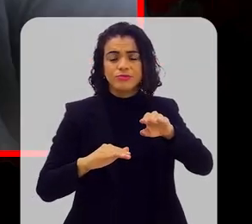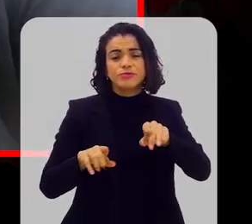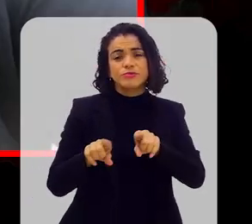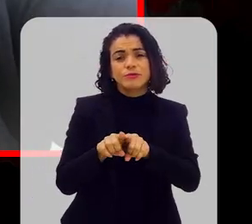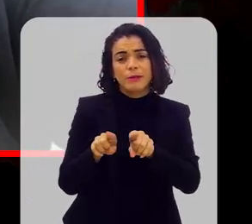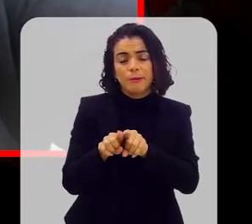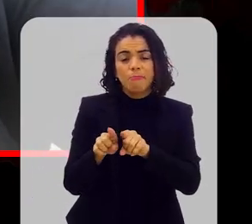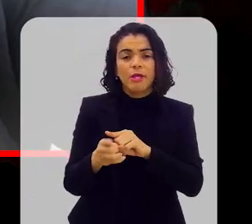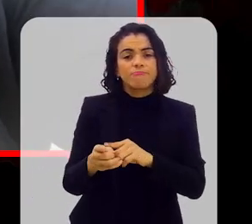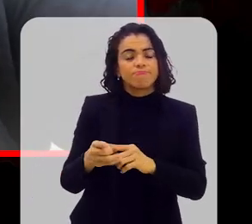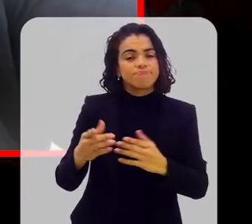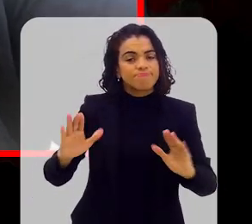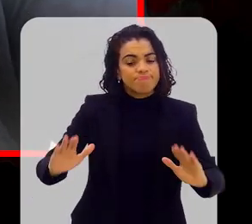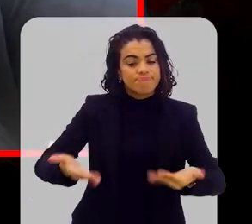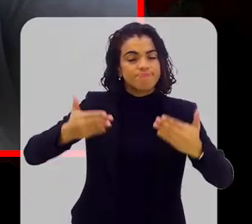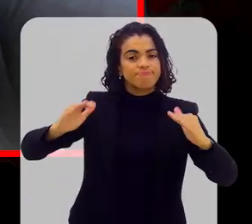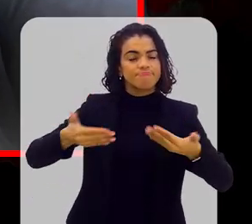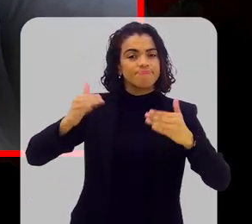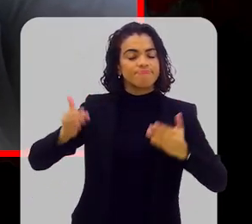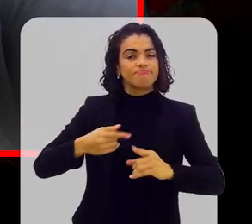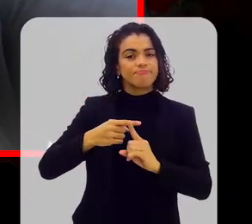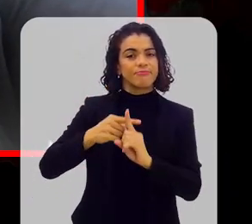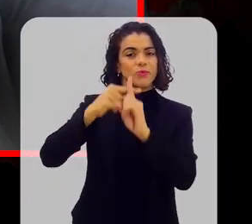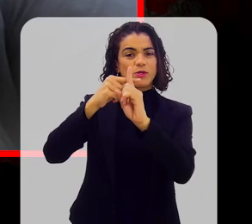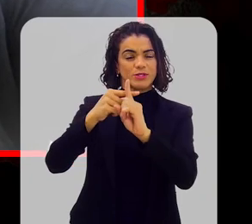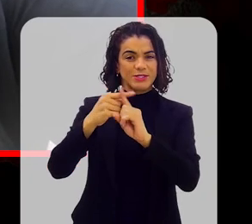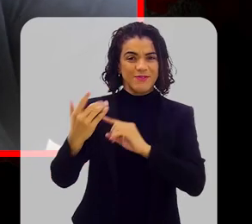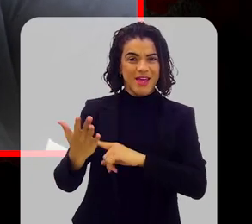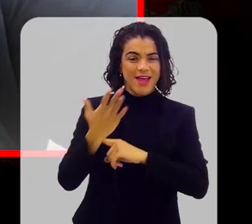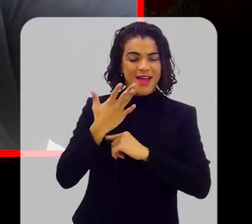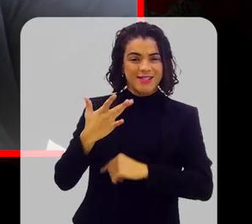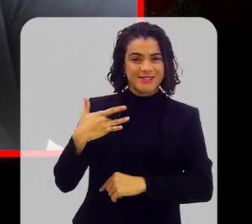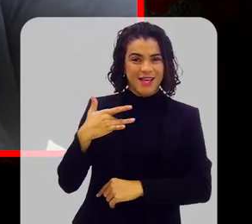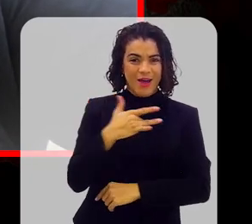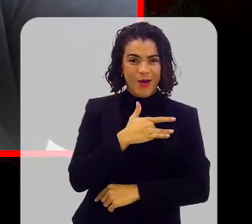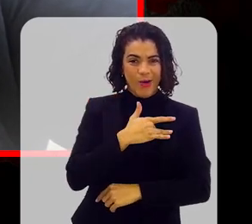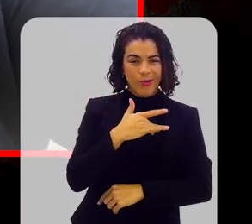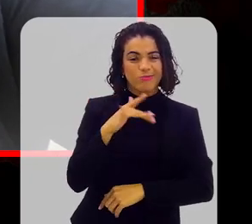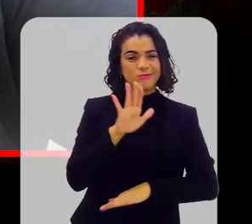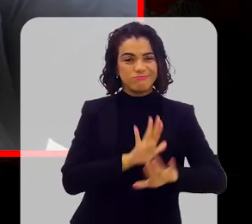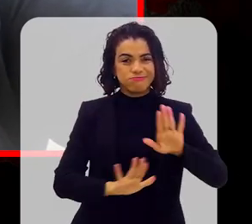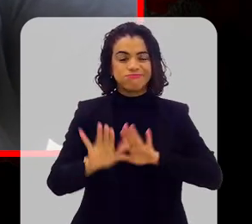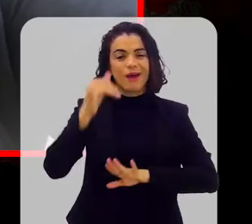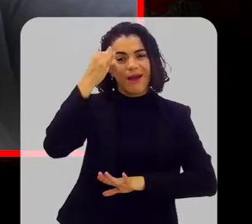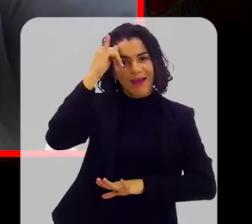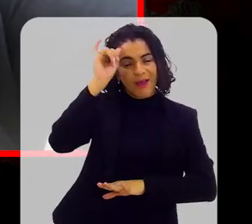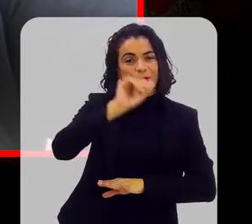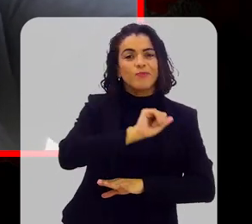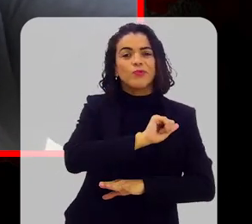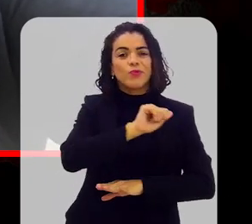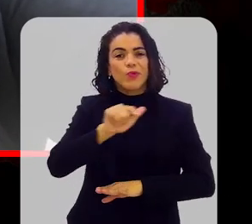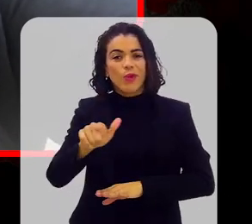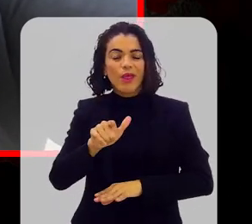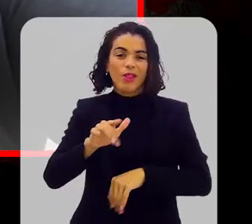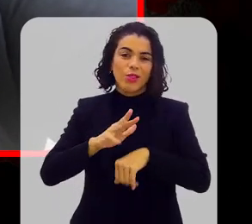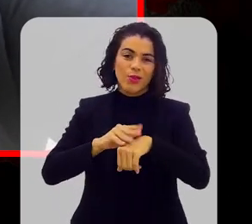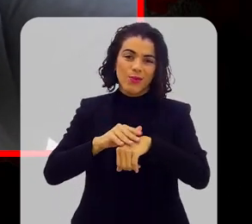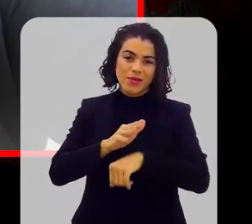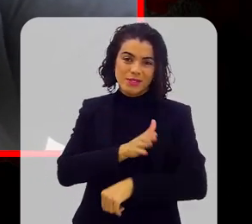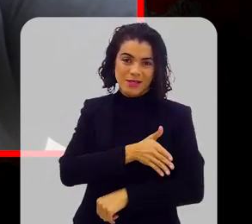mais benefício para a saúde em relação à prevenção de câncer do que propriamente de doença cardiovascular.